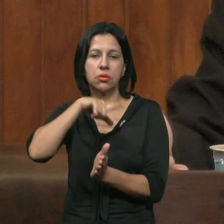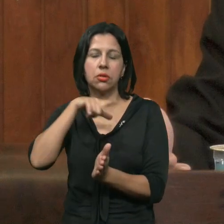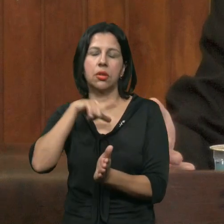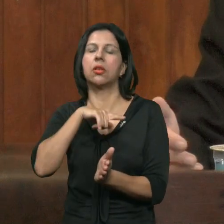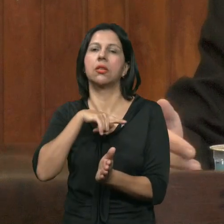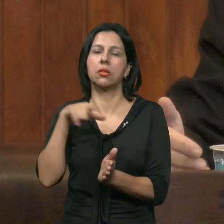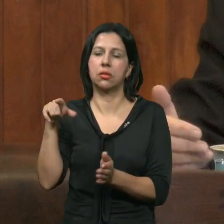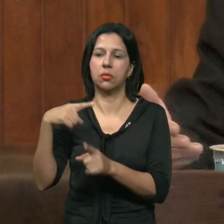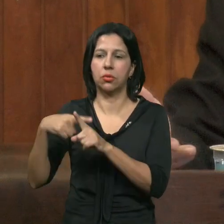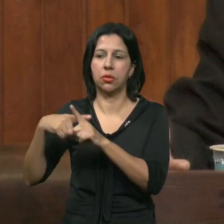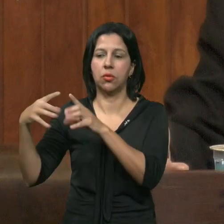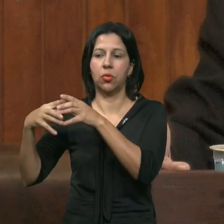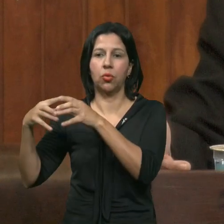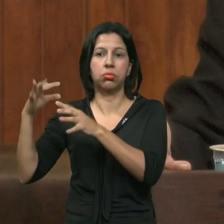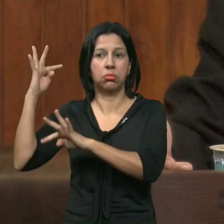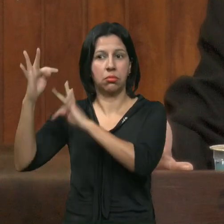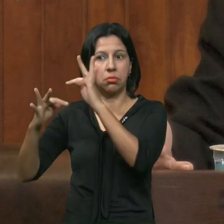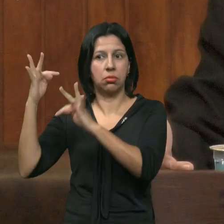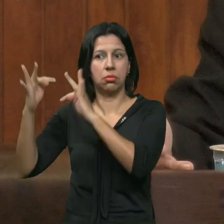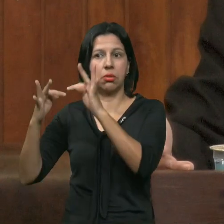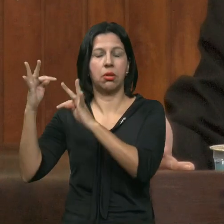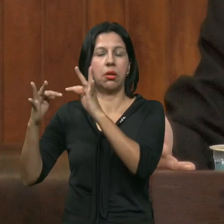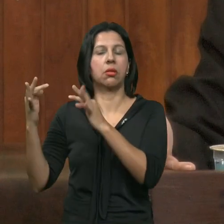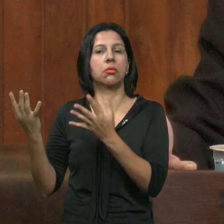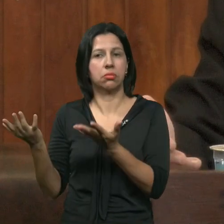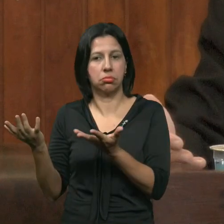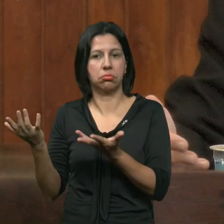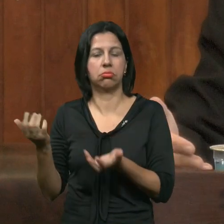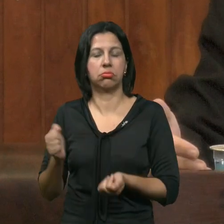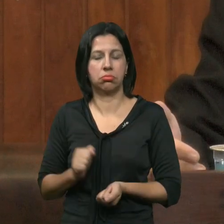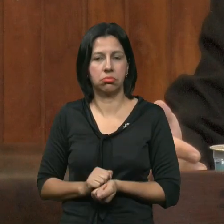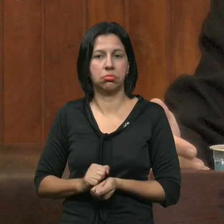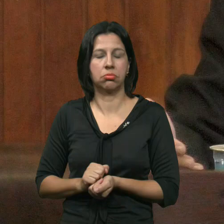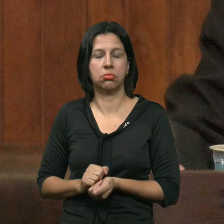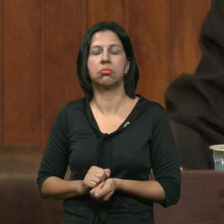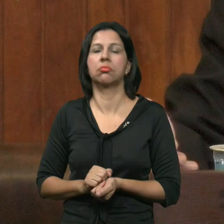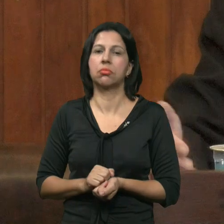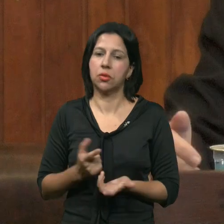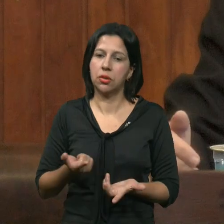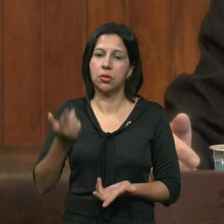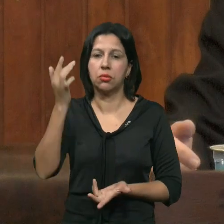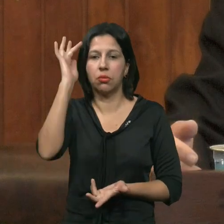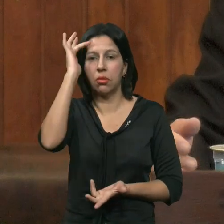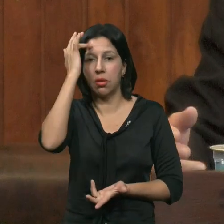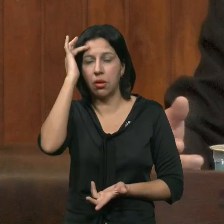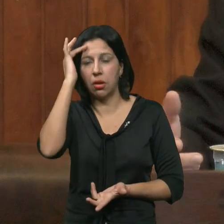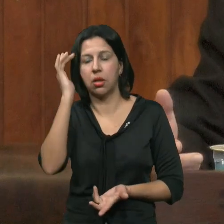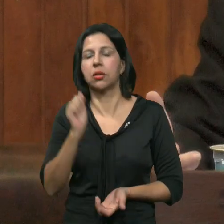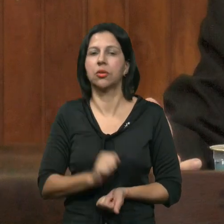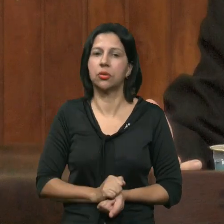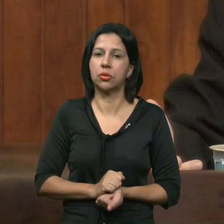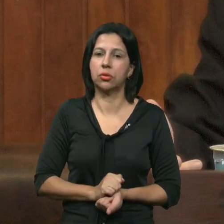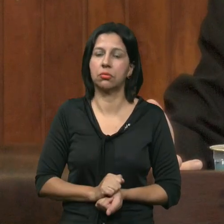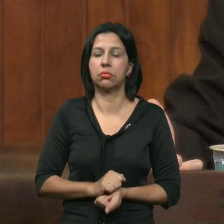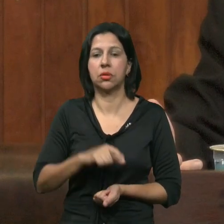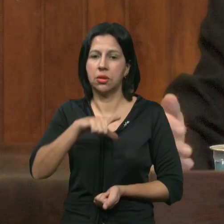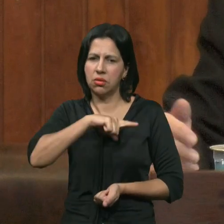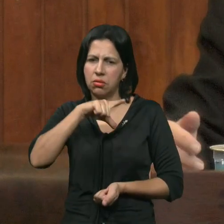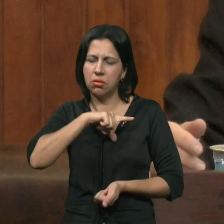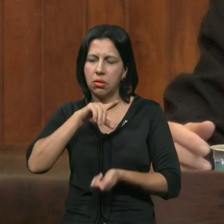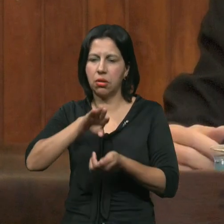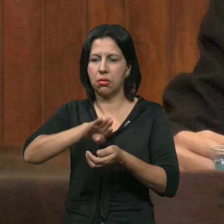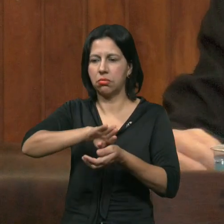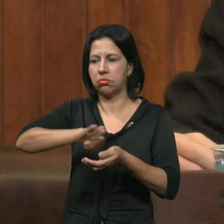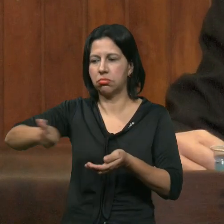técnicos Levantando Essa questão Então eu Acho razoável Se há Uma distinção